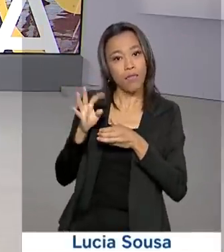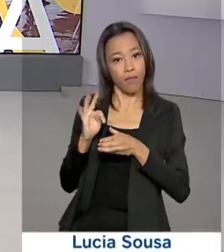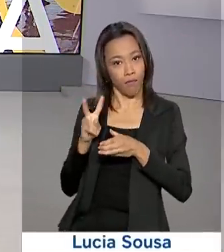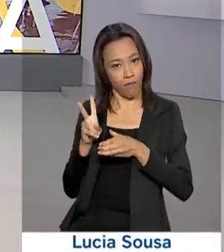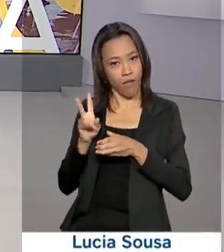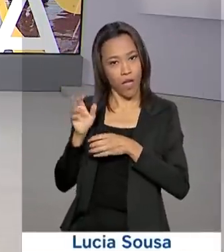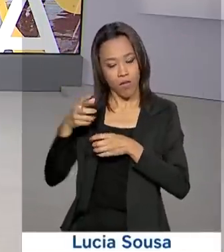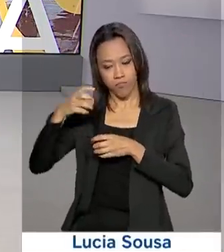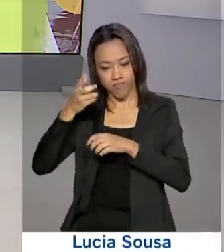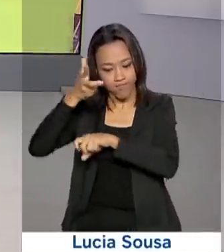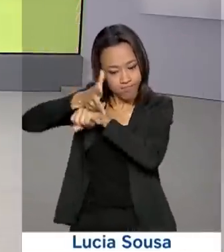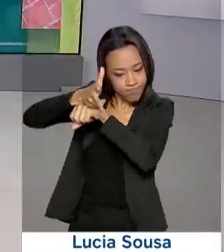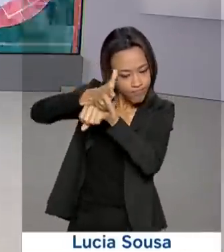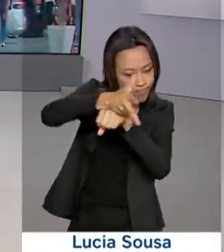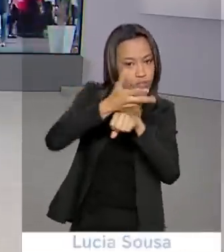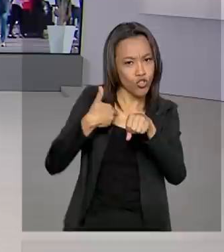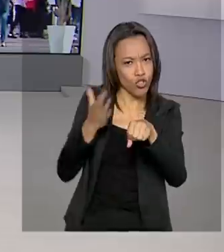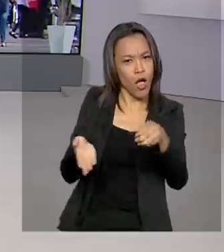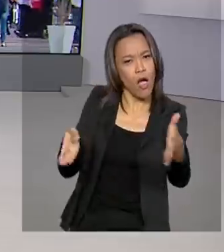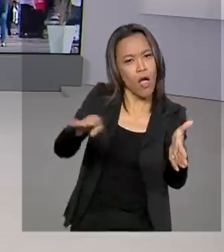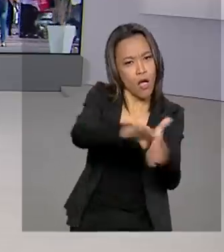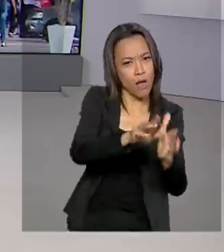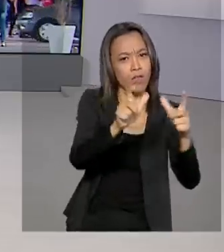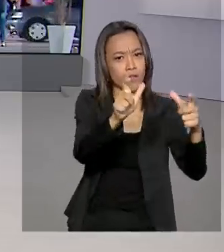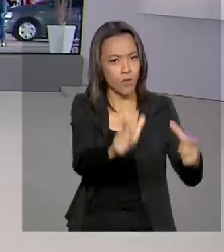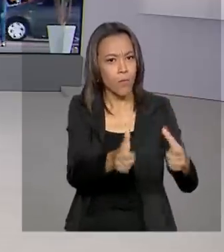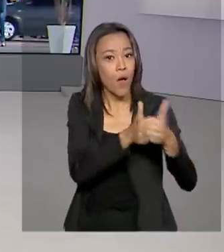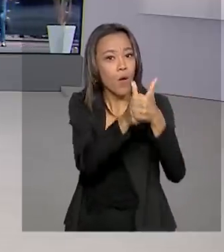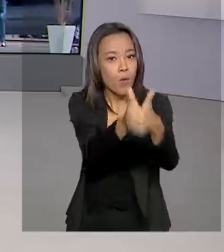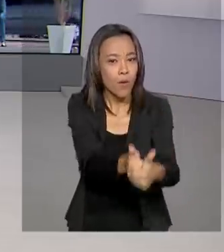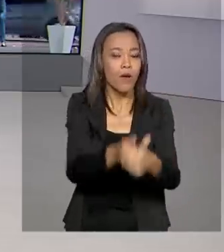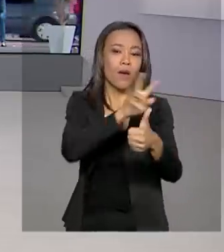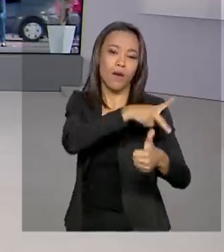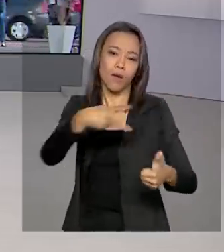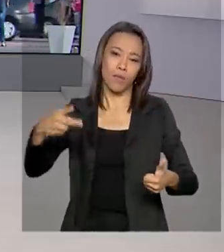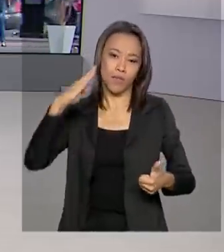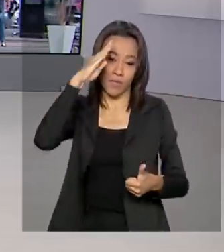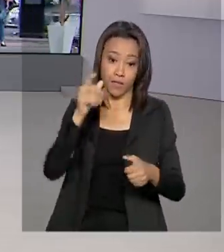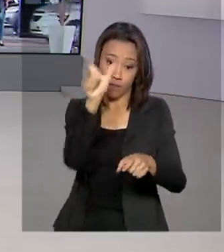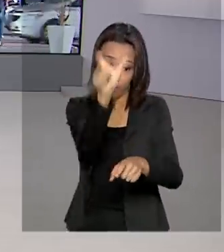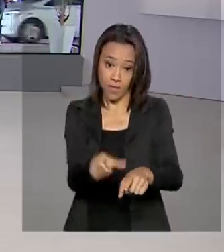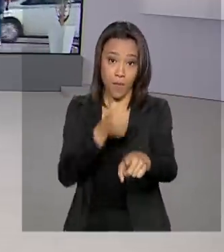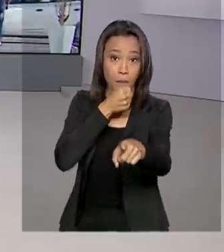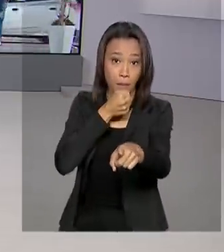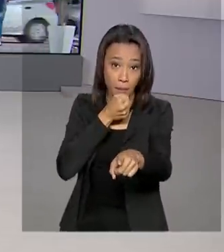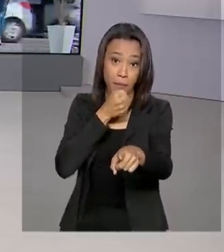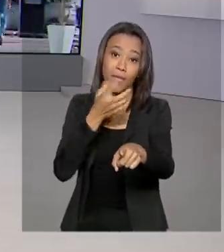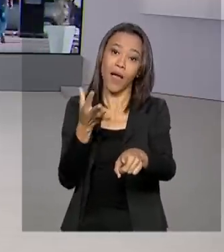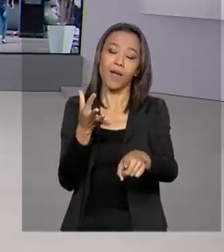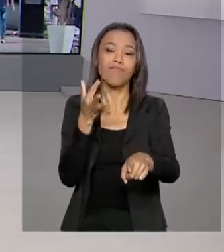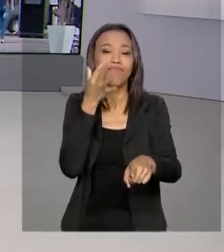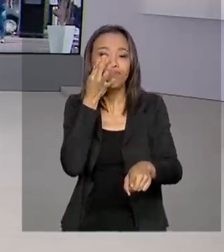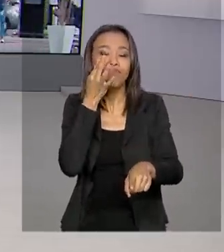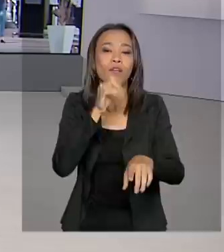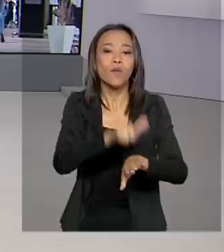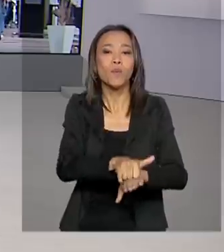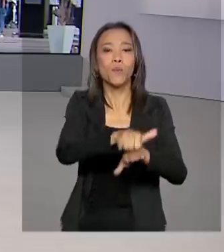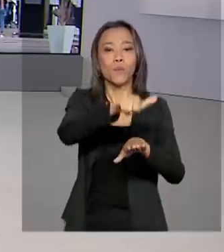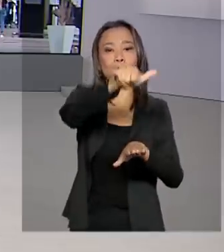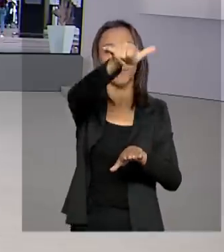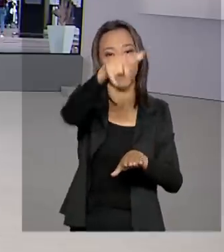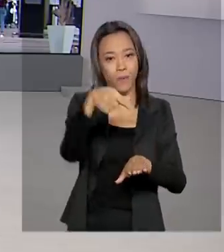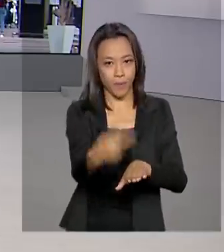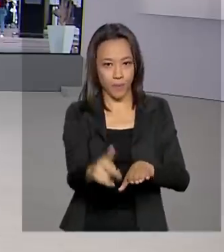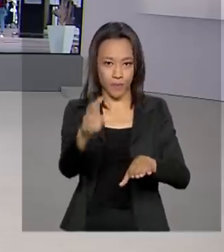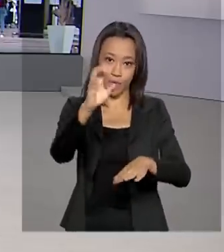Horizonte para acompanhar essa visita do presidente. A repórter Luana Karen está no aeroporto de Confins e traz os detalhes para a gente. Luana, bom dia.